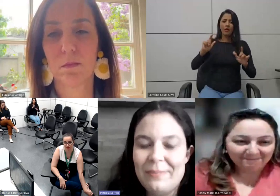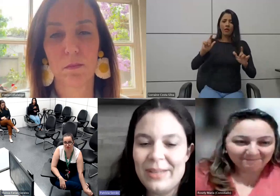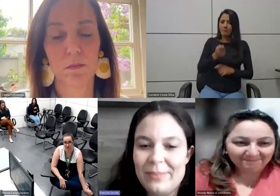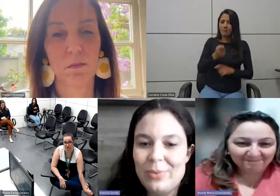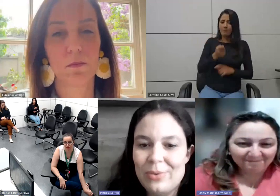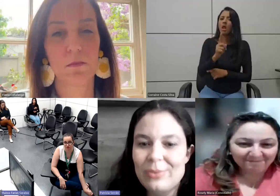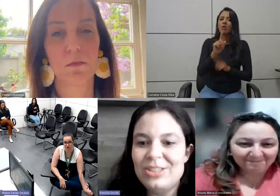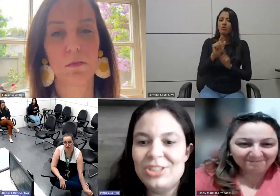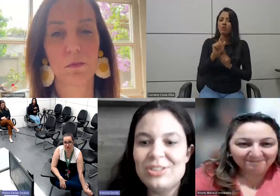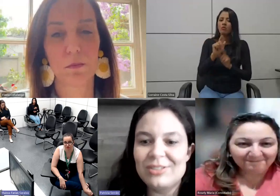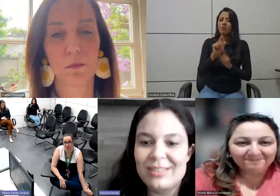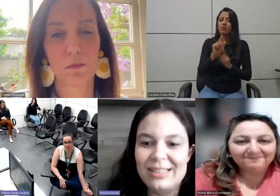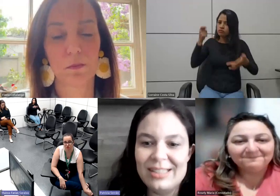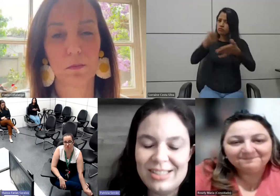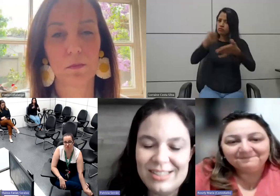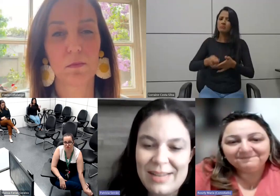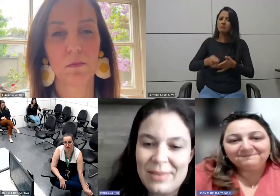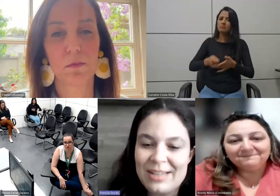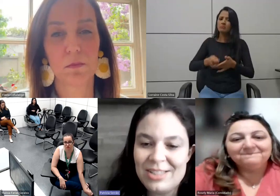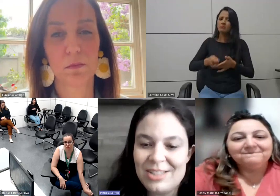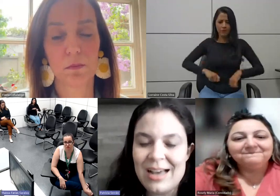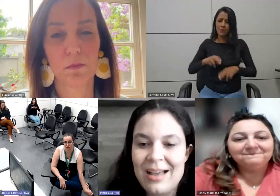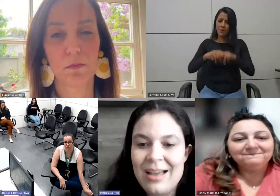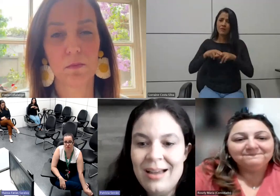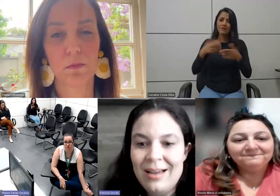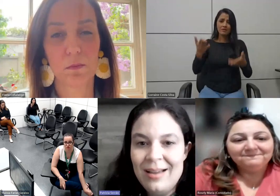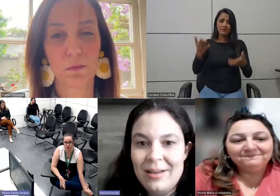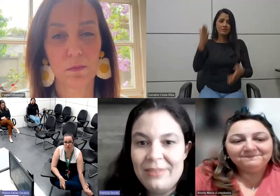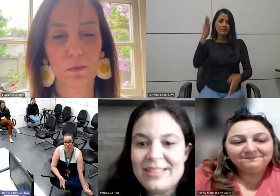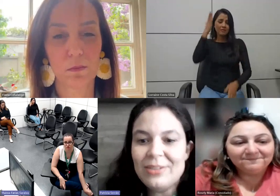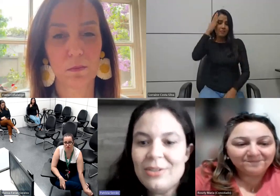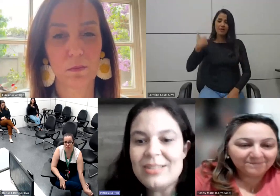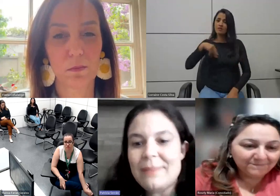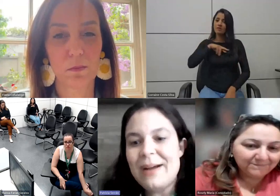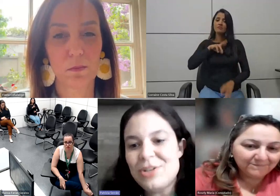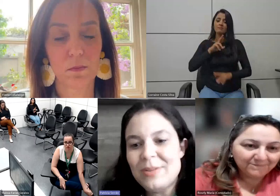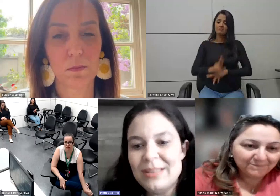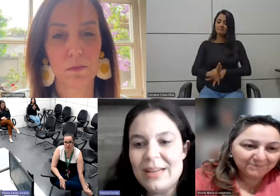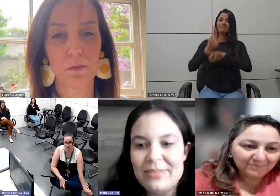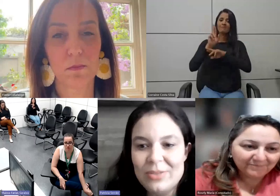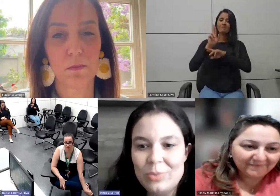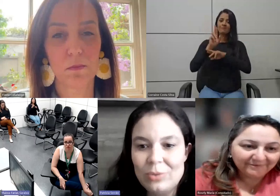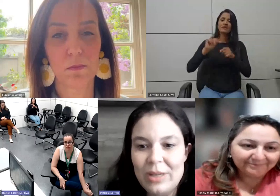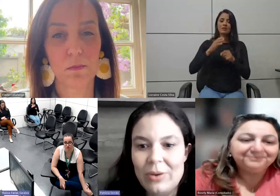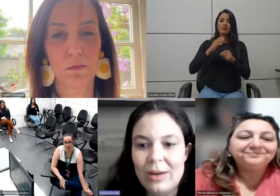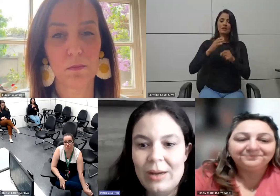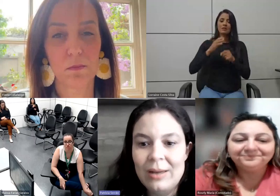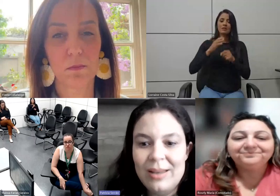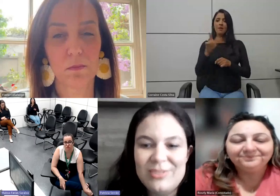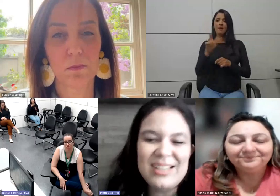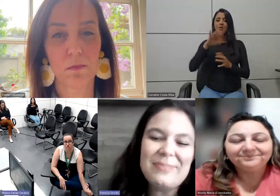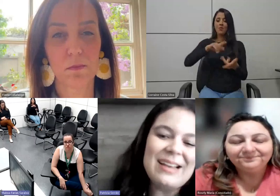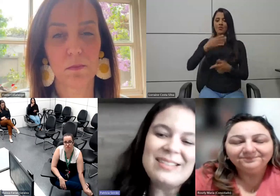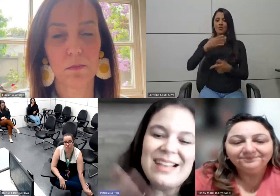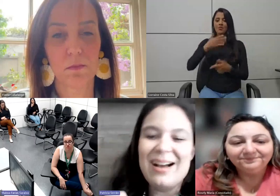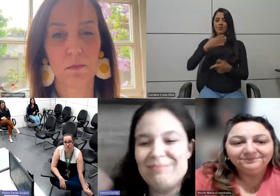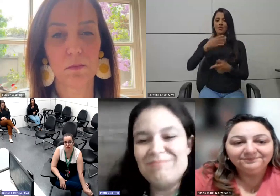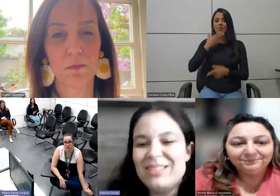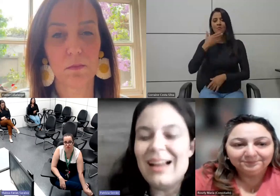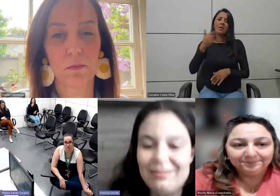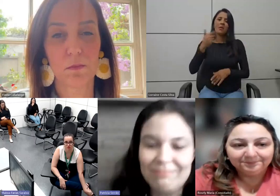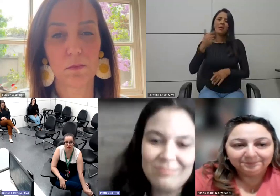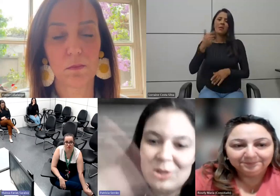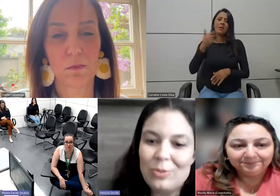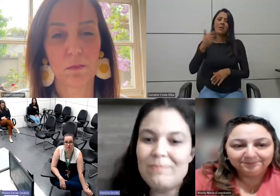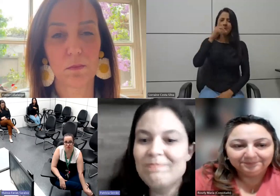acaba valendo a pena por conta disso, assim, da gente saber que a gente está fazendo a nossa parte para tentar fazer um mundo melhor. Eu sei que parece,